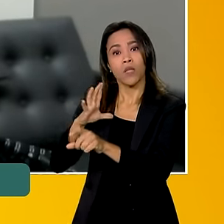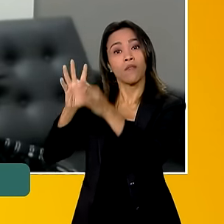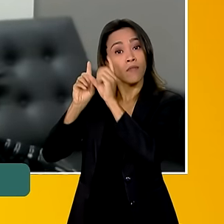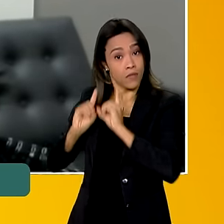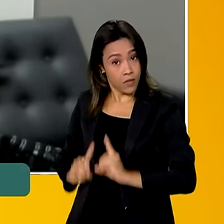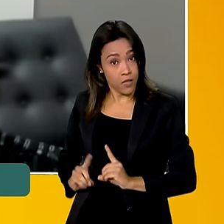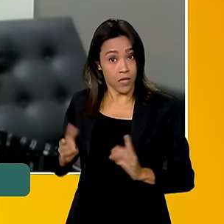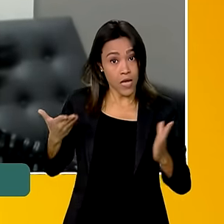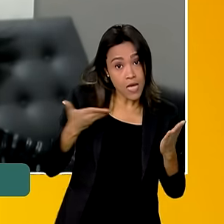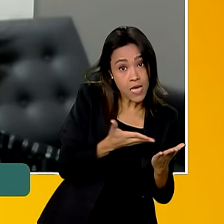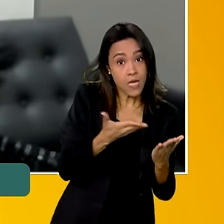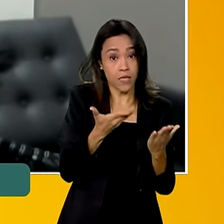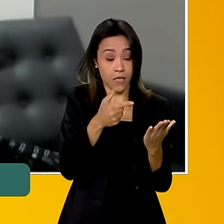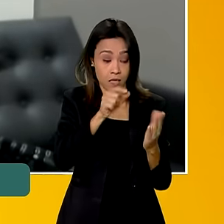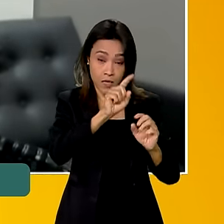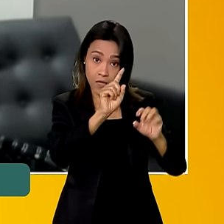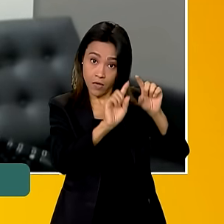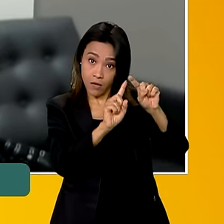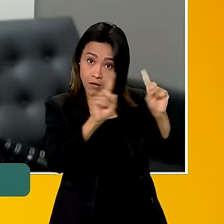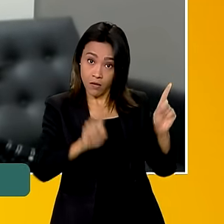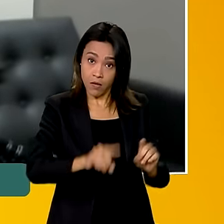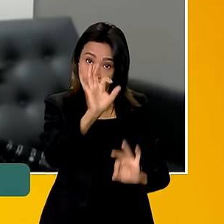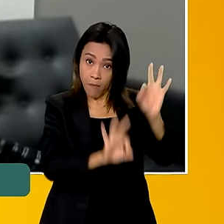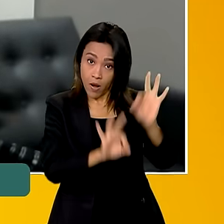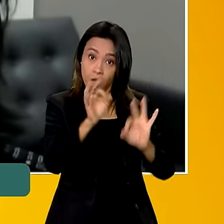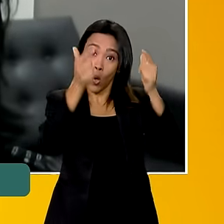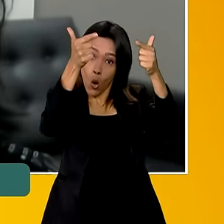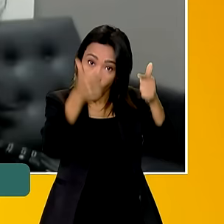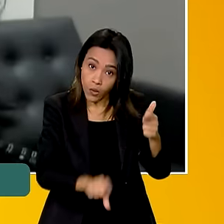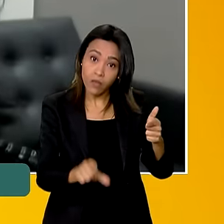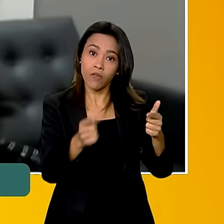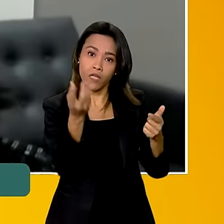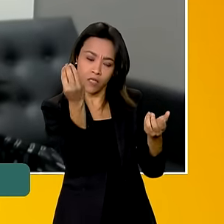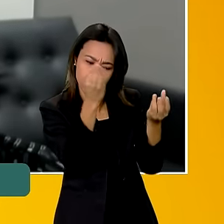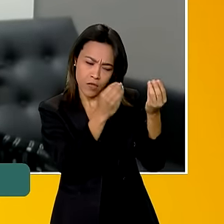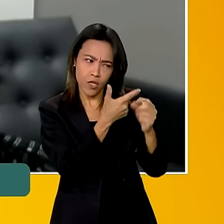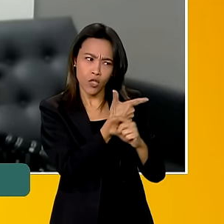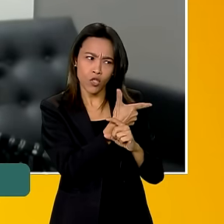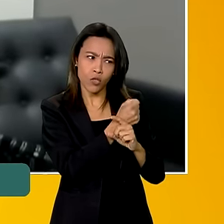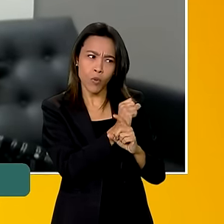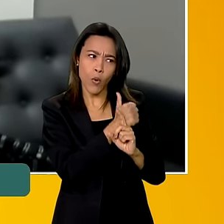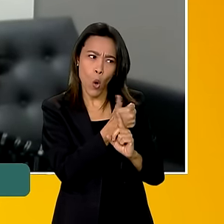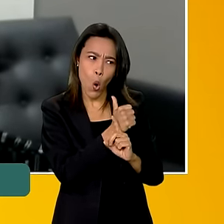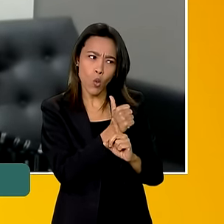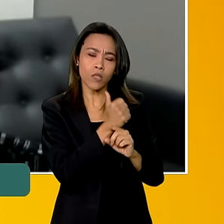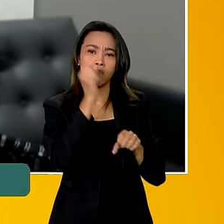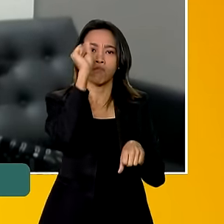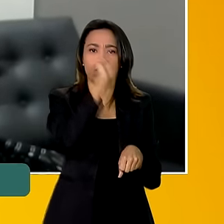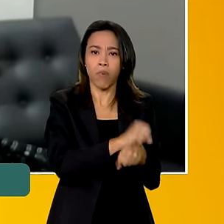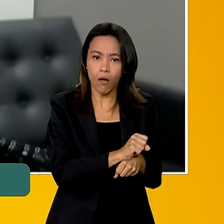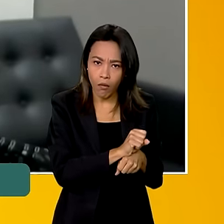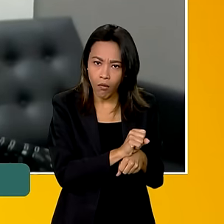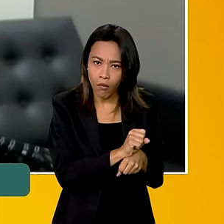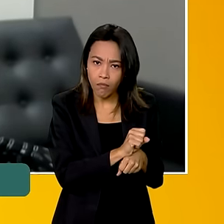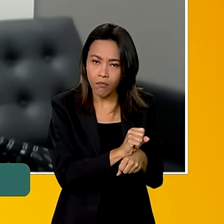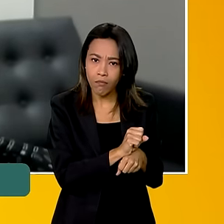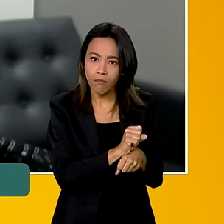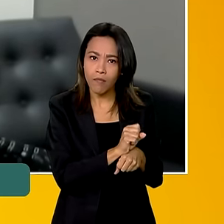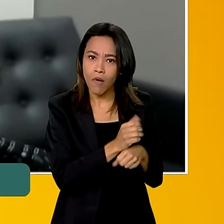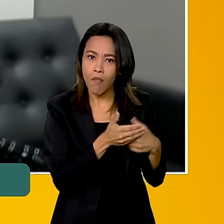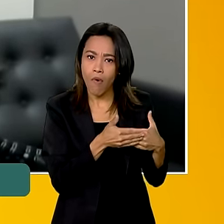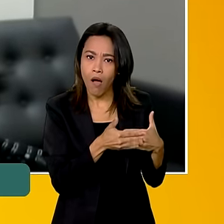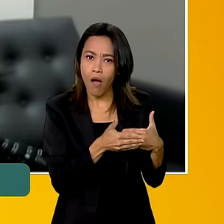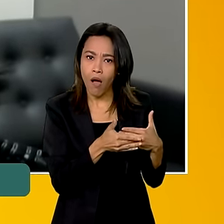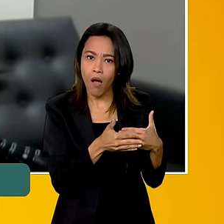recriado, ele foi criado em 2011, foi descontinuado com a